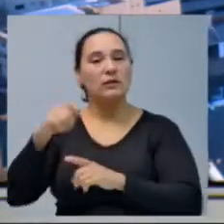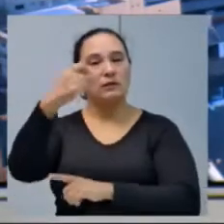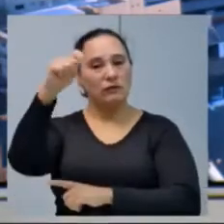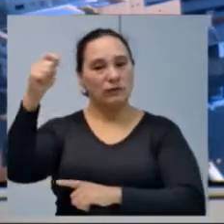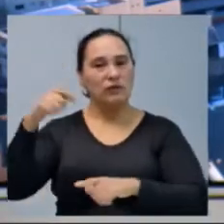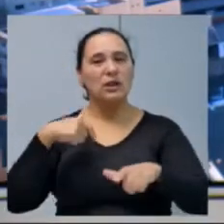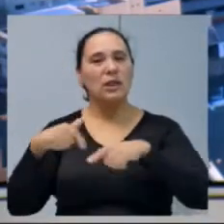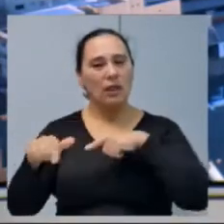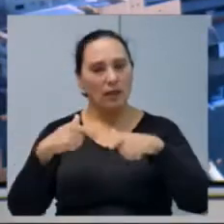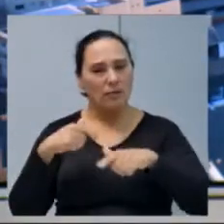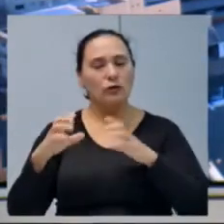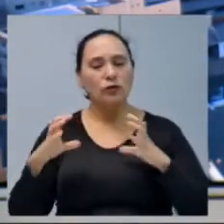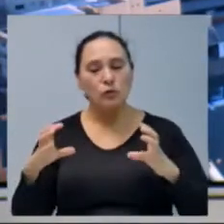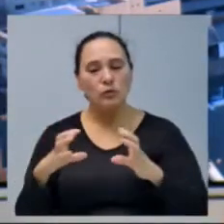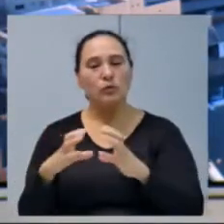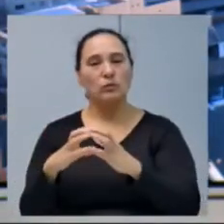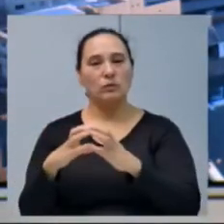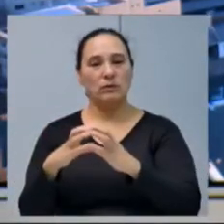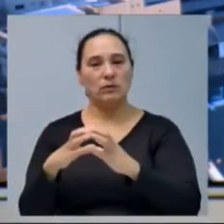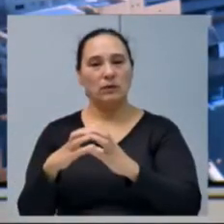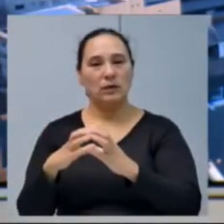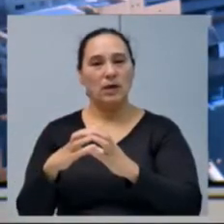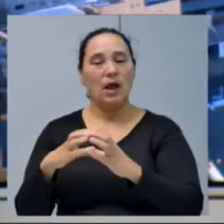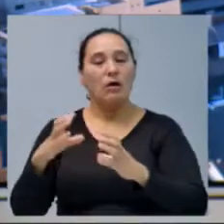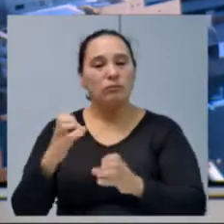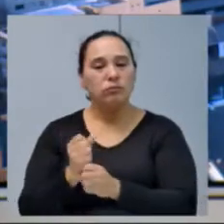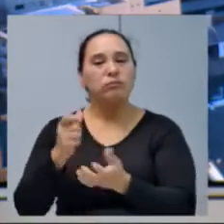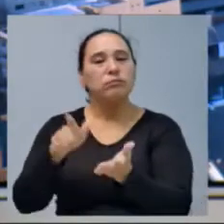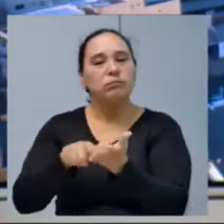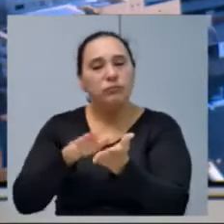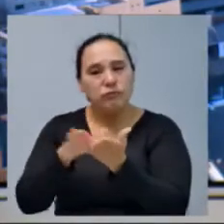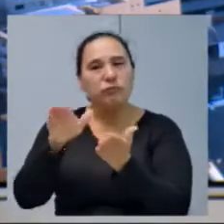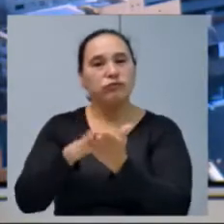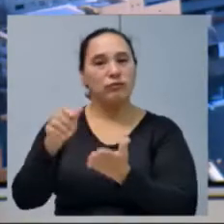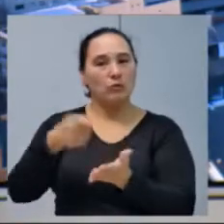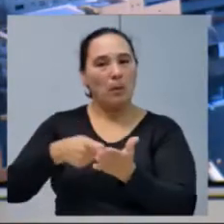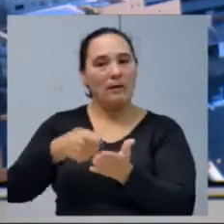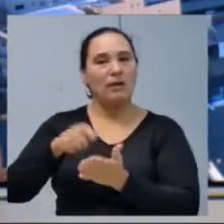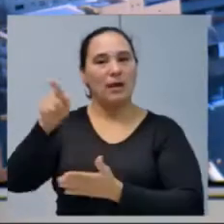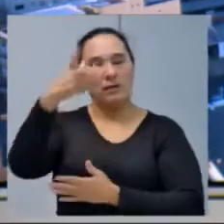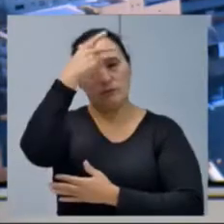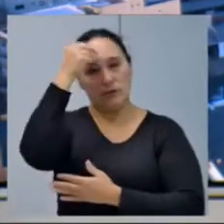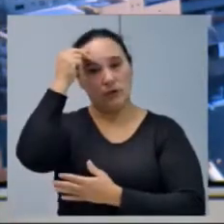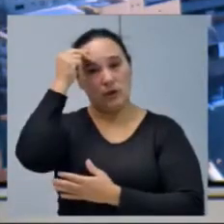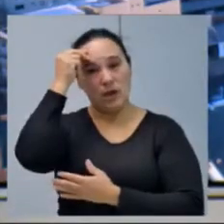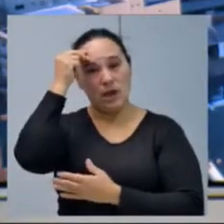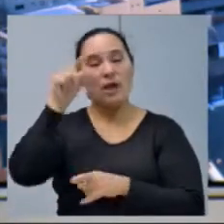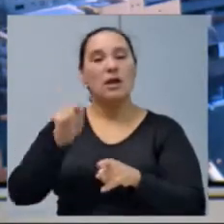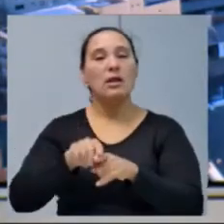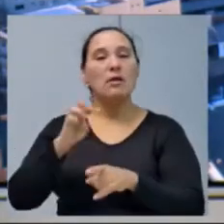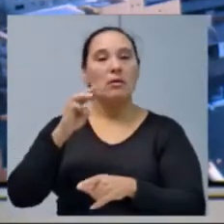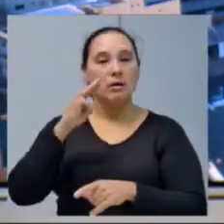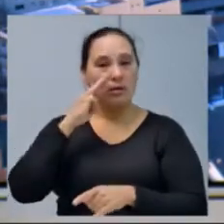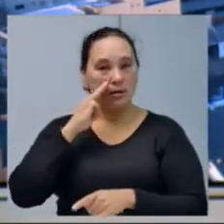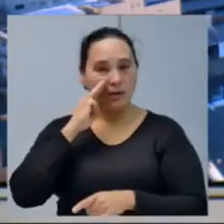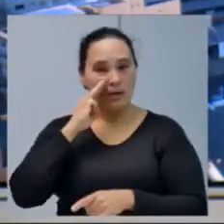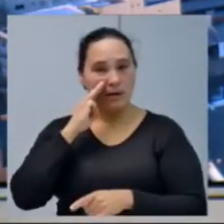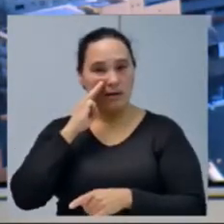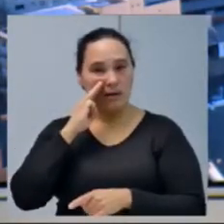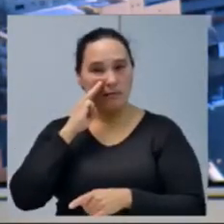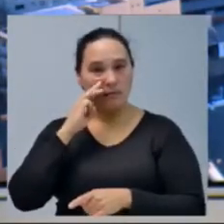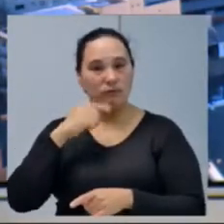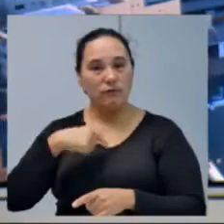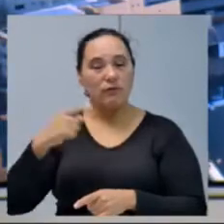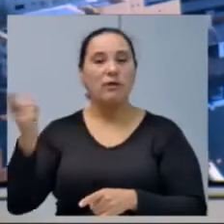que trabalharam aí em conjunto para que a obra saísse do papel e teria que vir o Avelino Menegola aí para fazer sair do